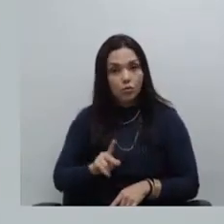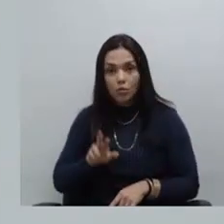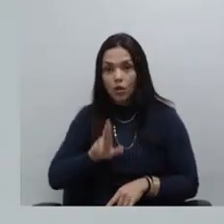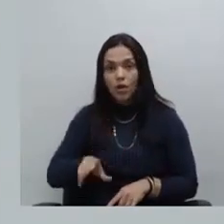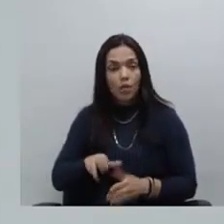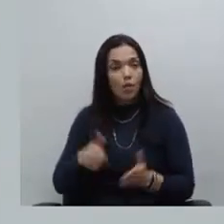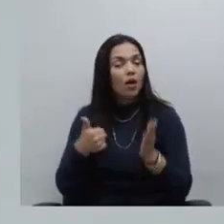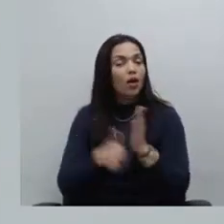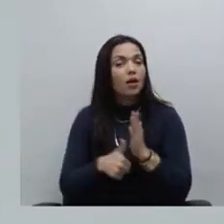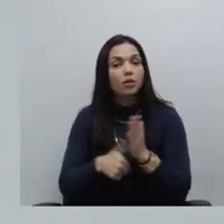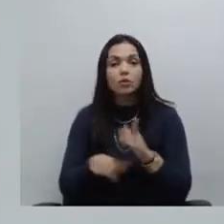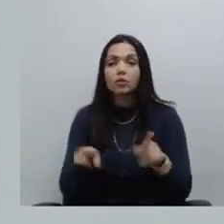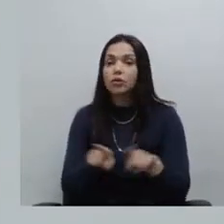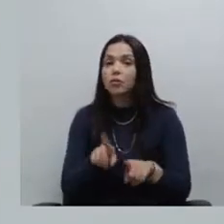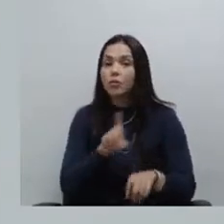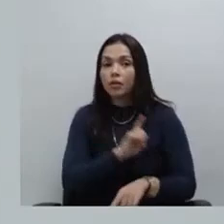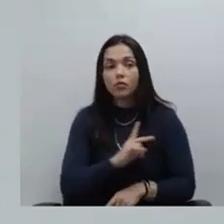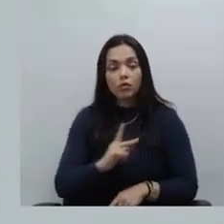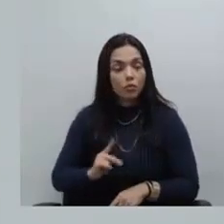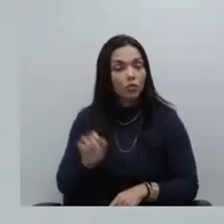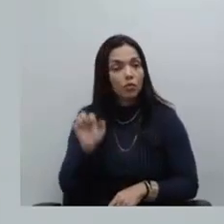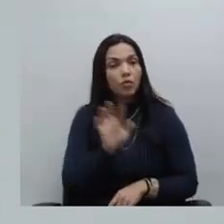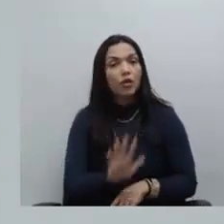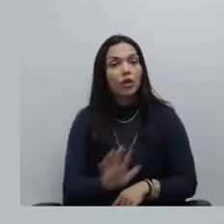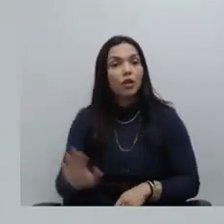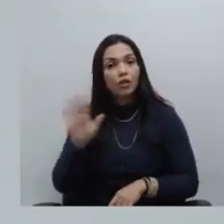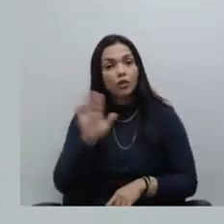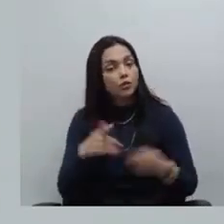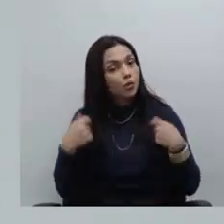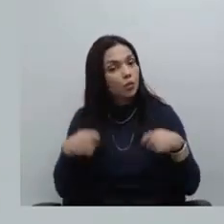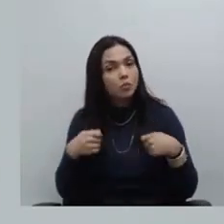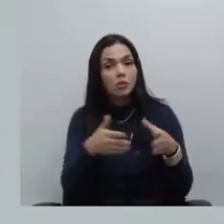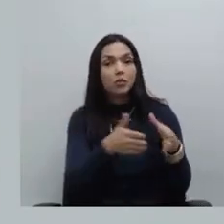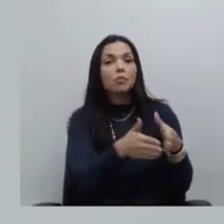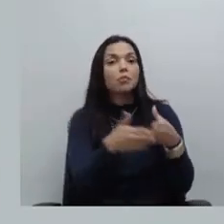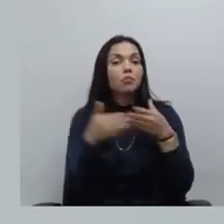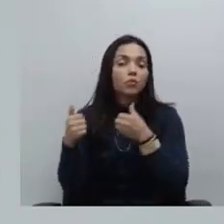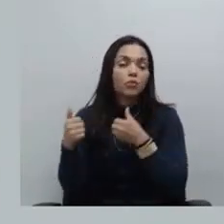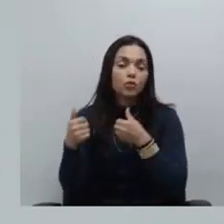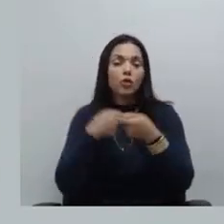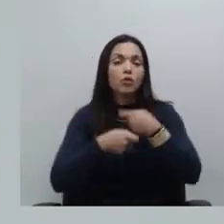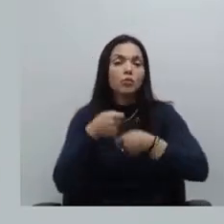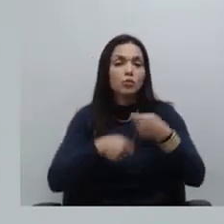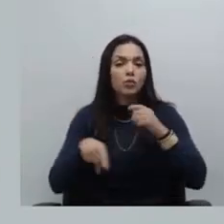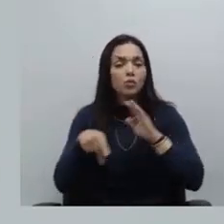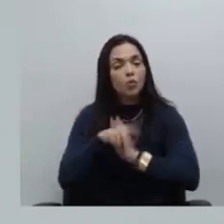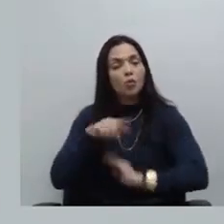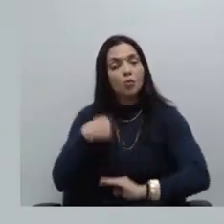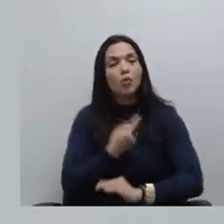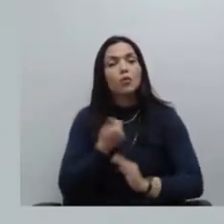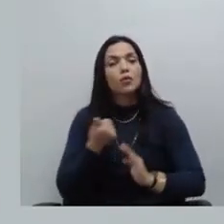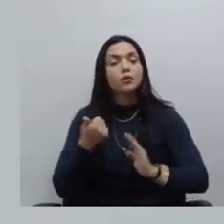uma interpretação que a Defensoria Pública Geral tem que dar a esse pedido administrativo da PADEP então em resumo presidente